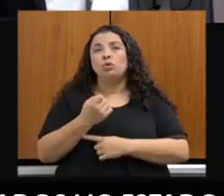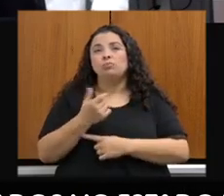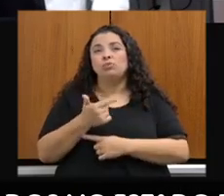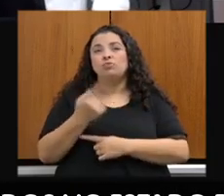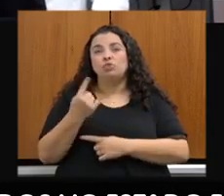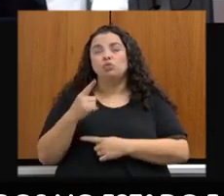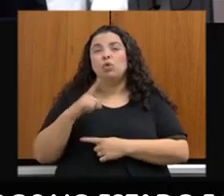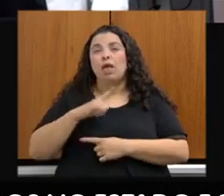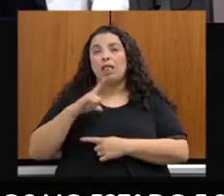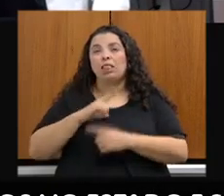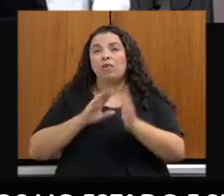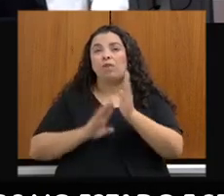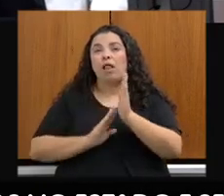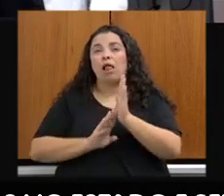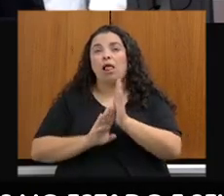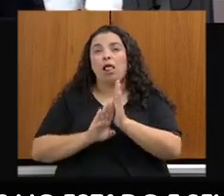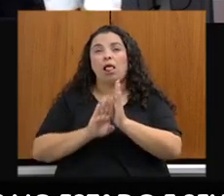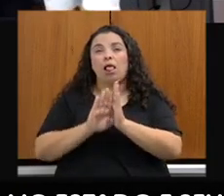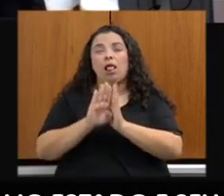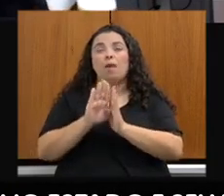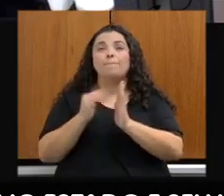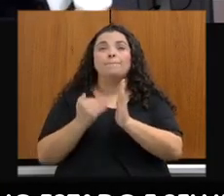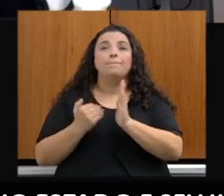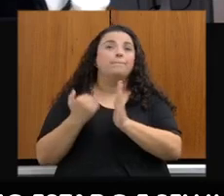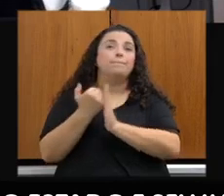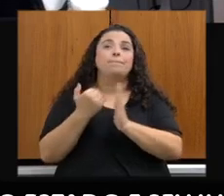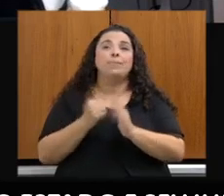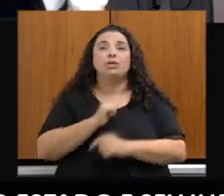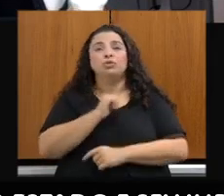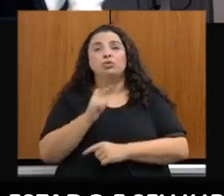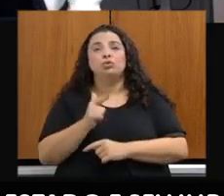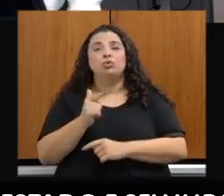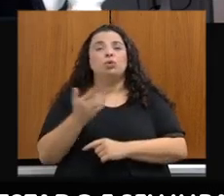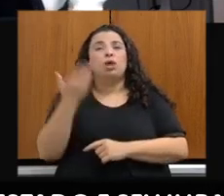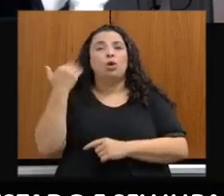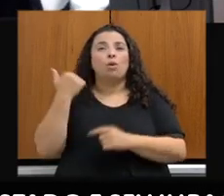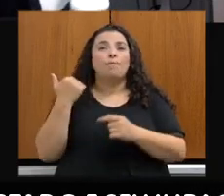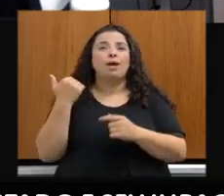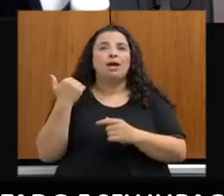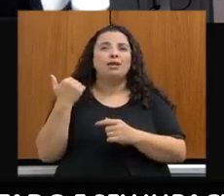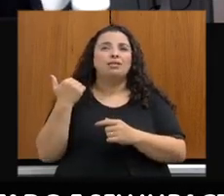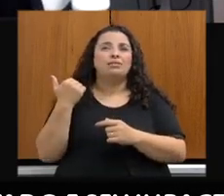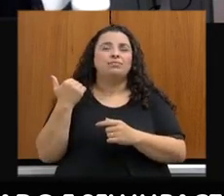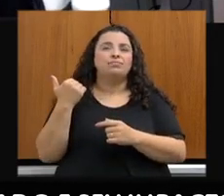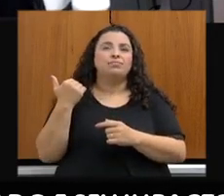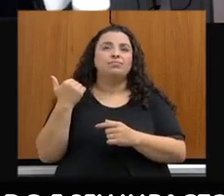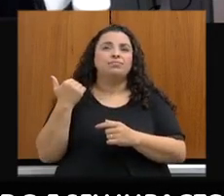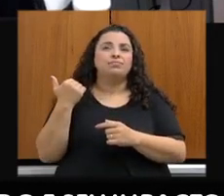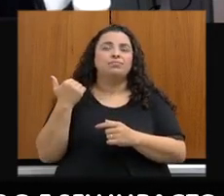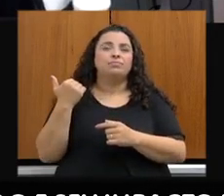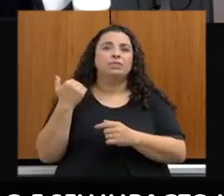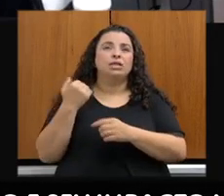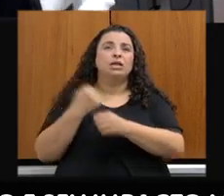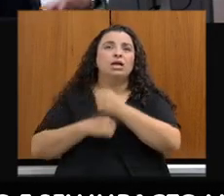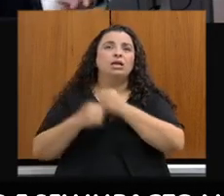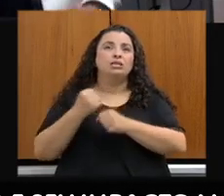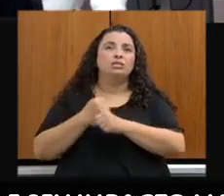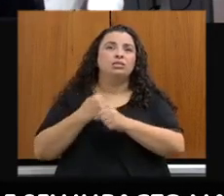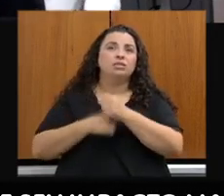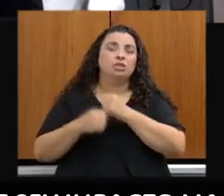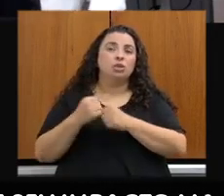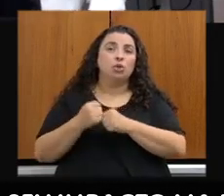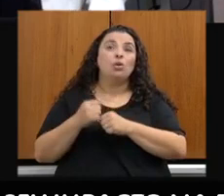representativo em relação aos anos anteriores, e 2022 também nós vamos ultrapassar essas áreas